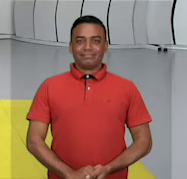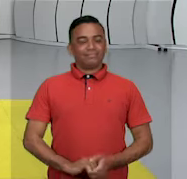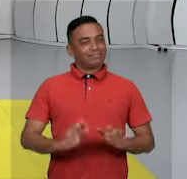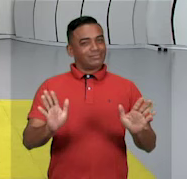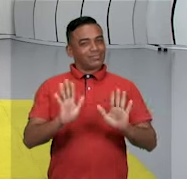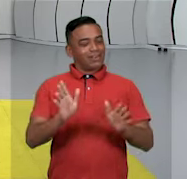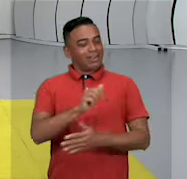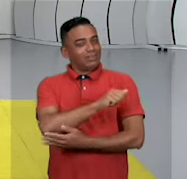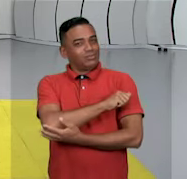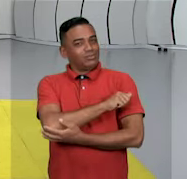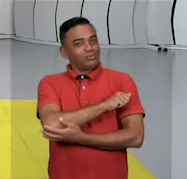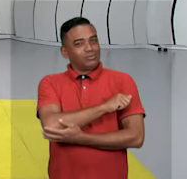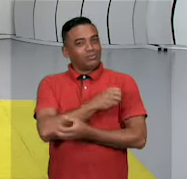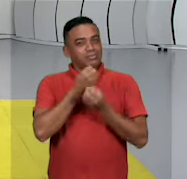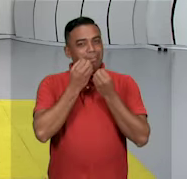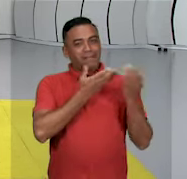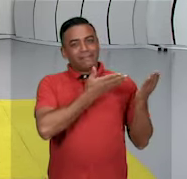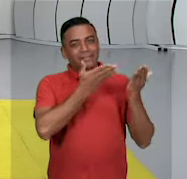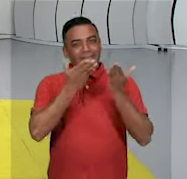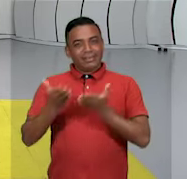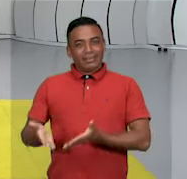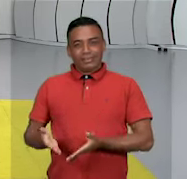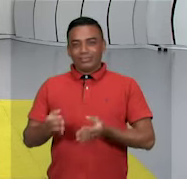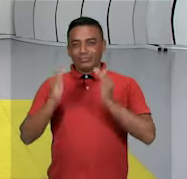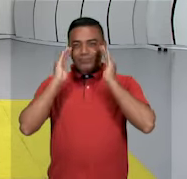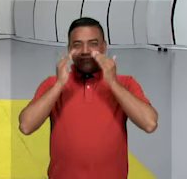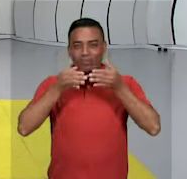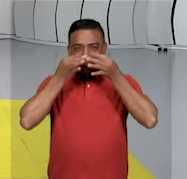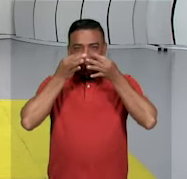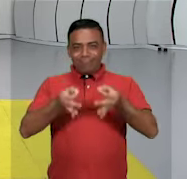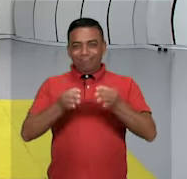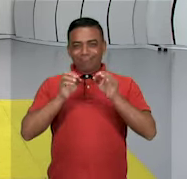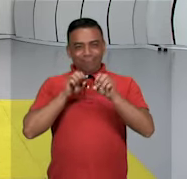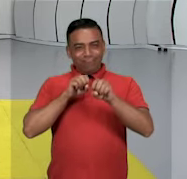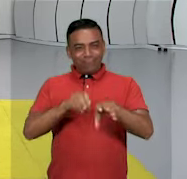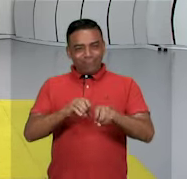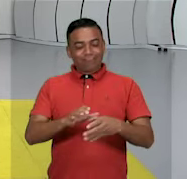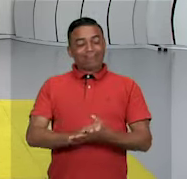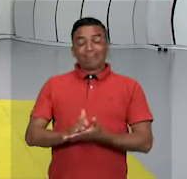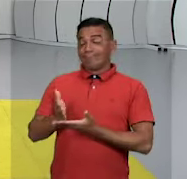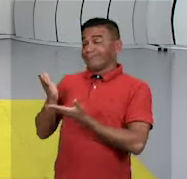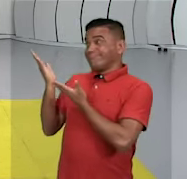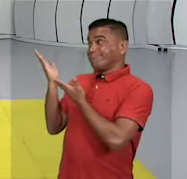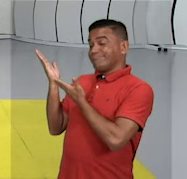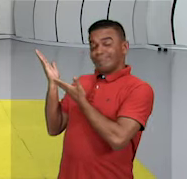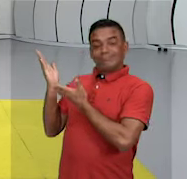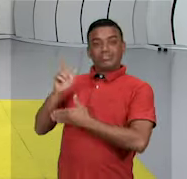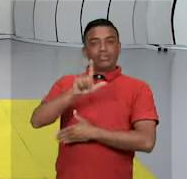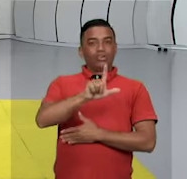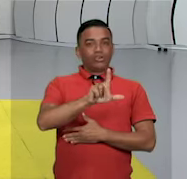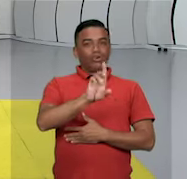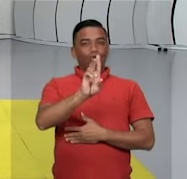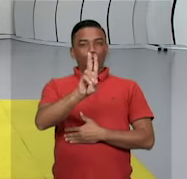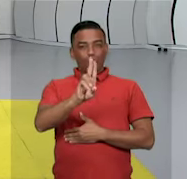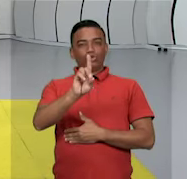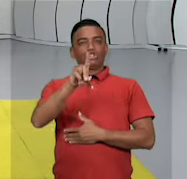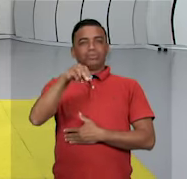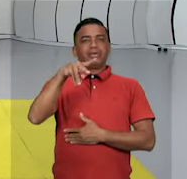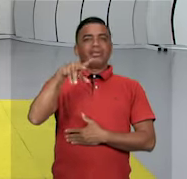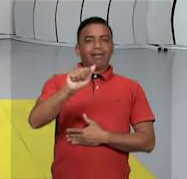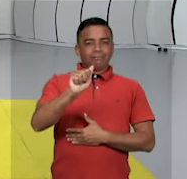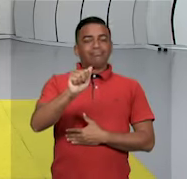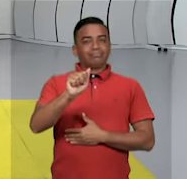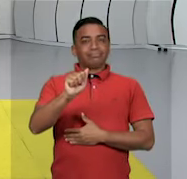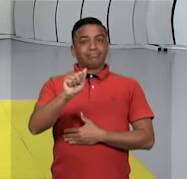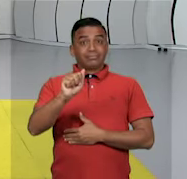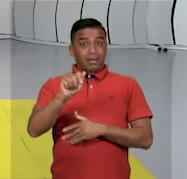Olá alunos, seja bem-vindo ao Se Liga na Educação. Meu nome é Ludmila Lima, eu sou professora e essa é uma aula